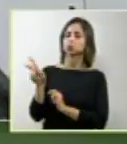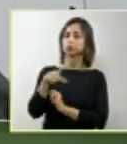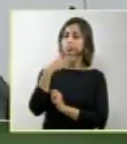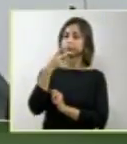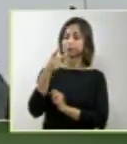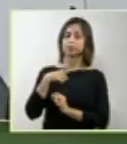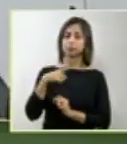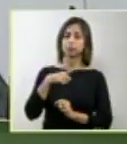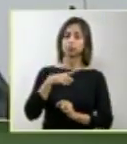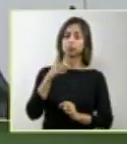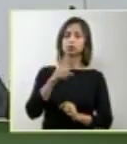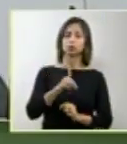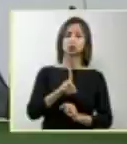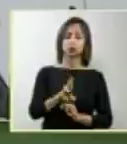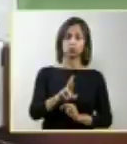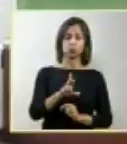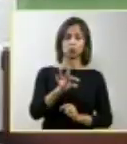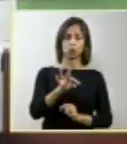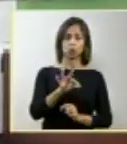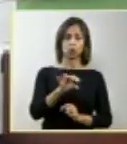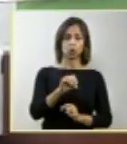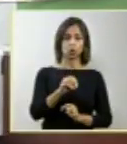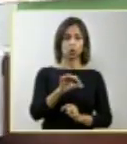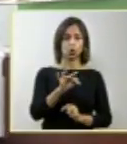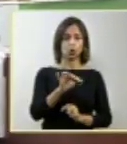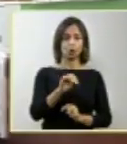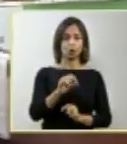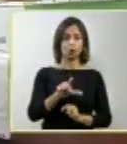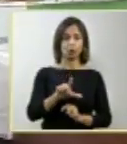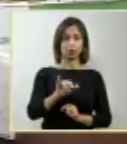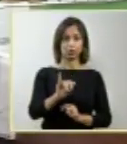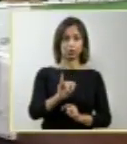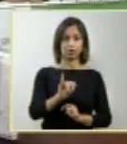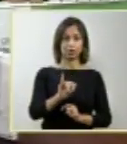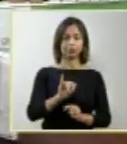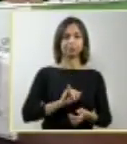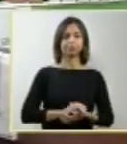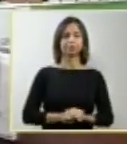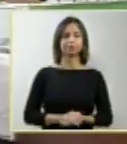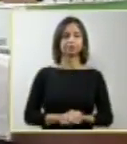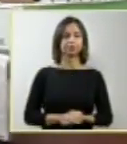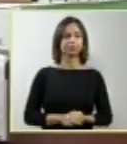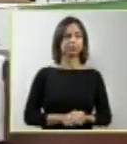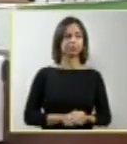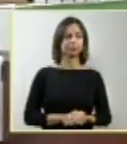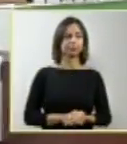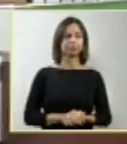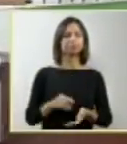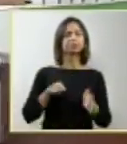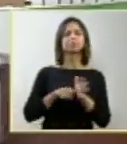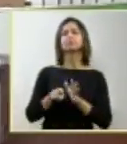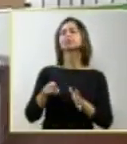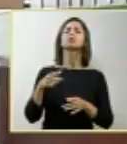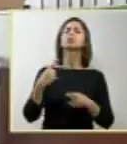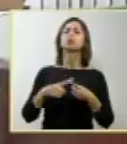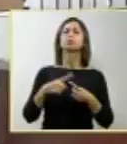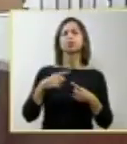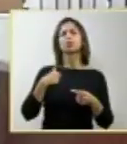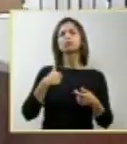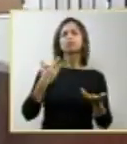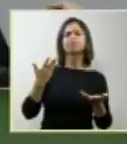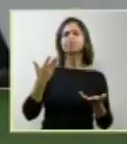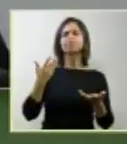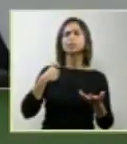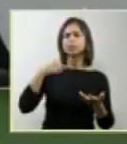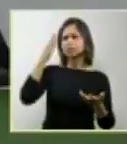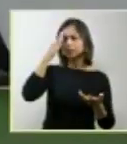doutor Toffoli. Apenas esclarecendo um aspecto, ao que me pude entender, o